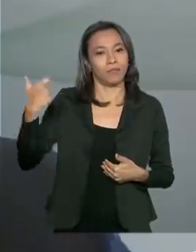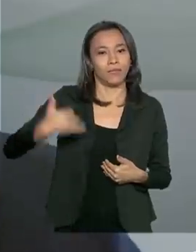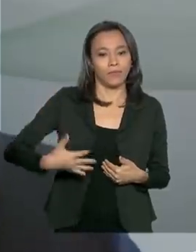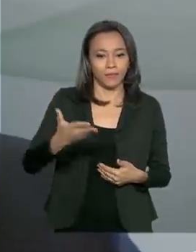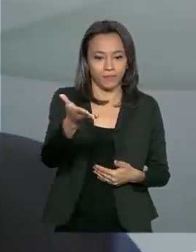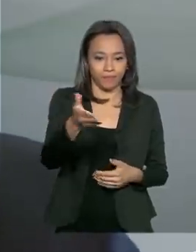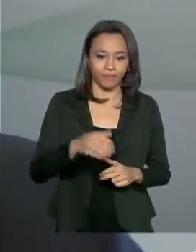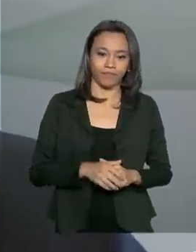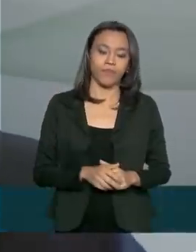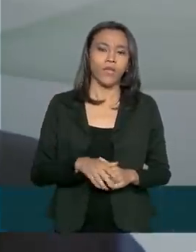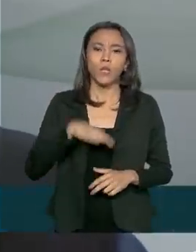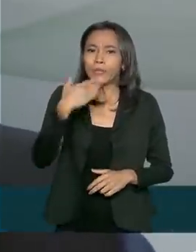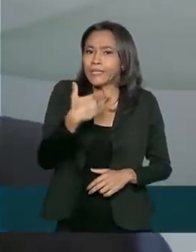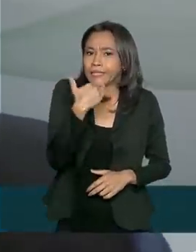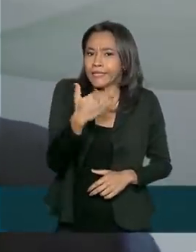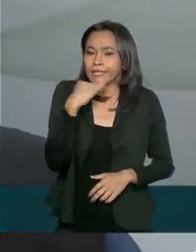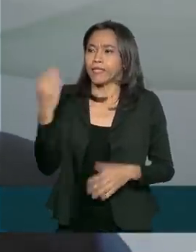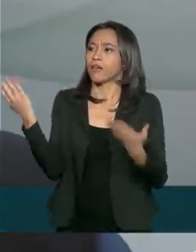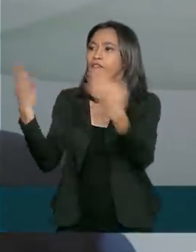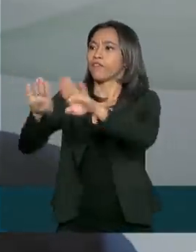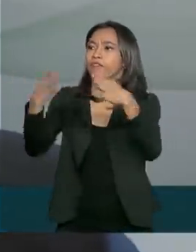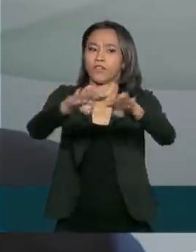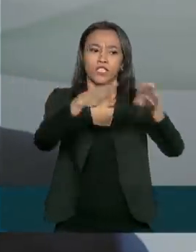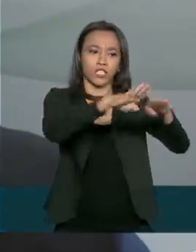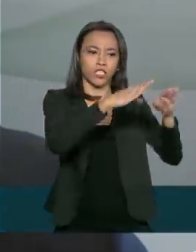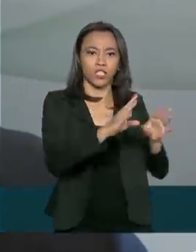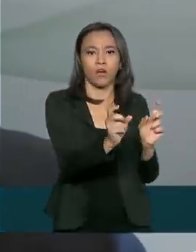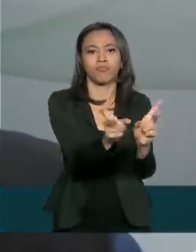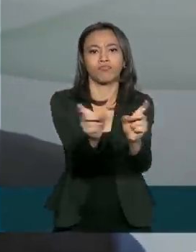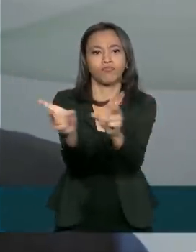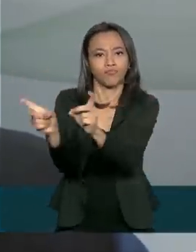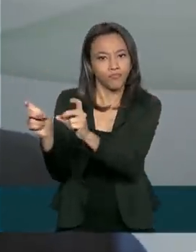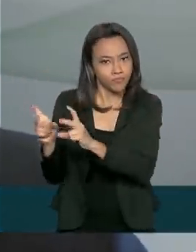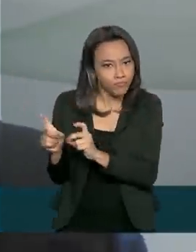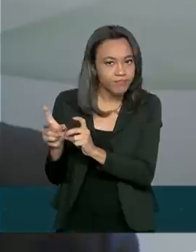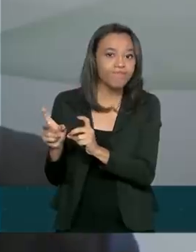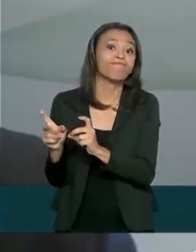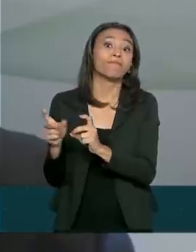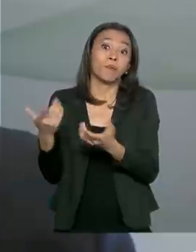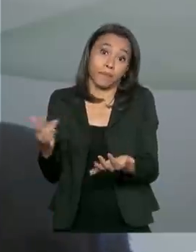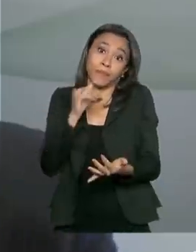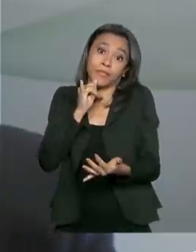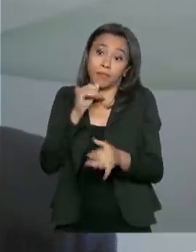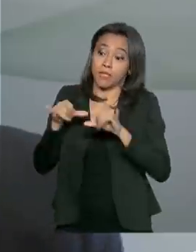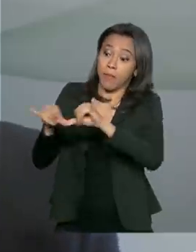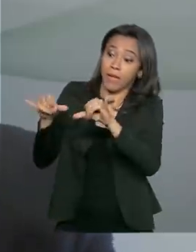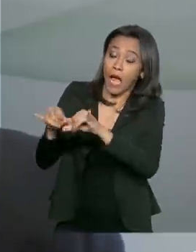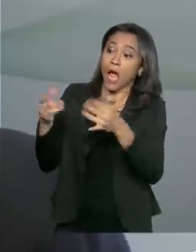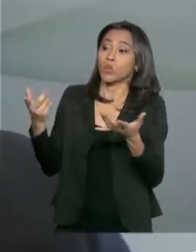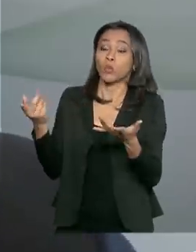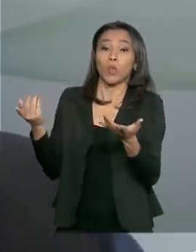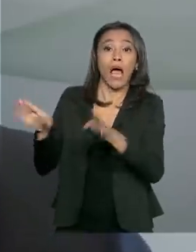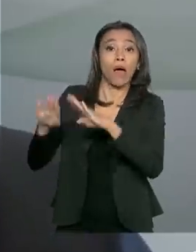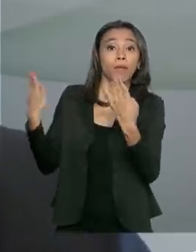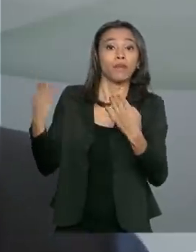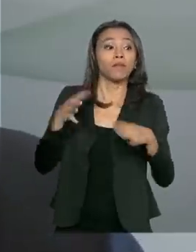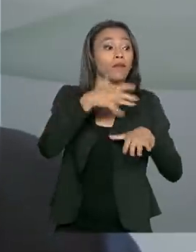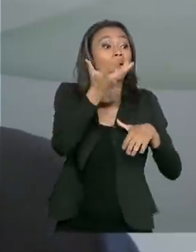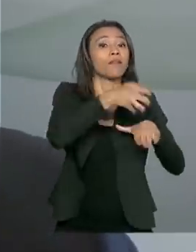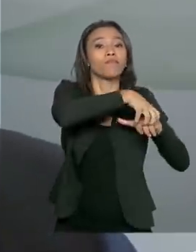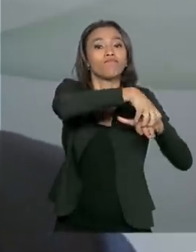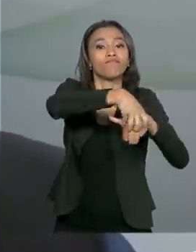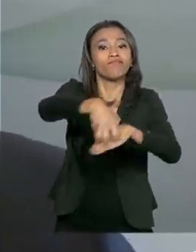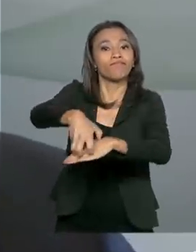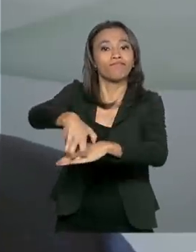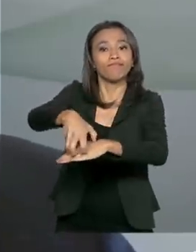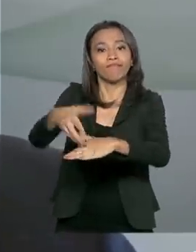Não adianta deixar o comércio fechado e manter, por exemplo, o supermercado aberto se a carga, se o produto não chegar no supermercado.